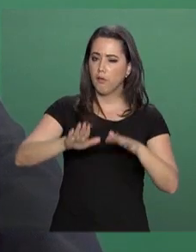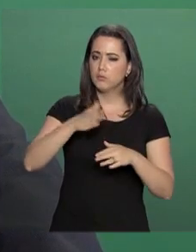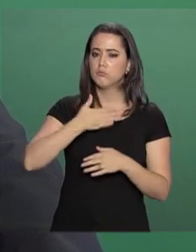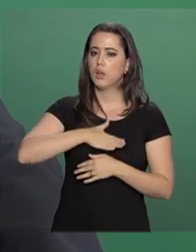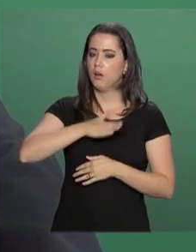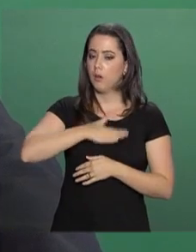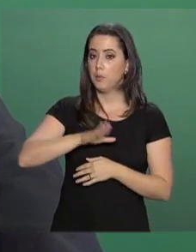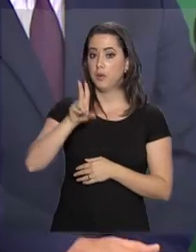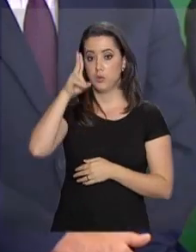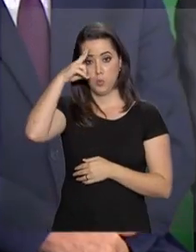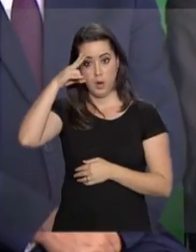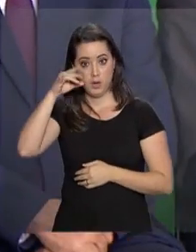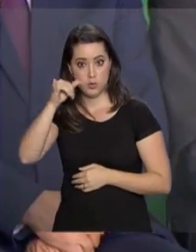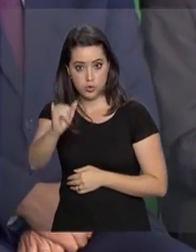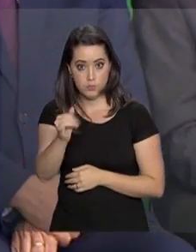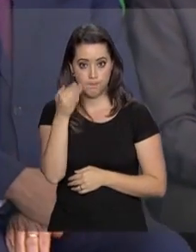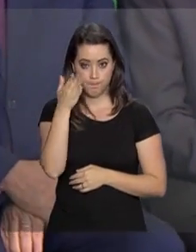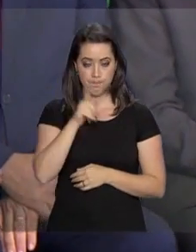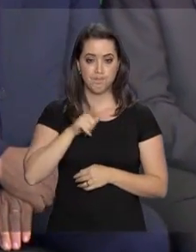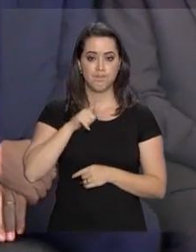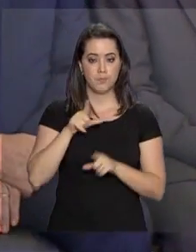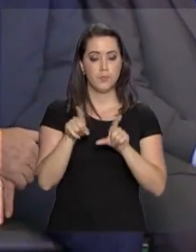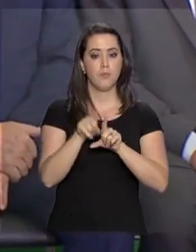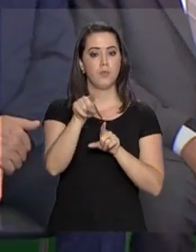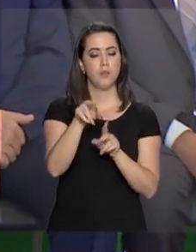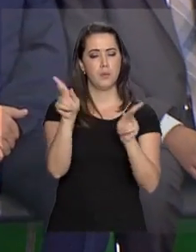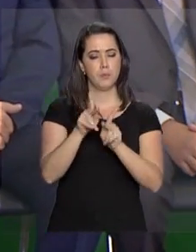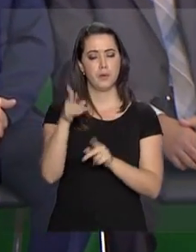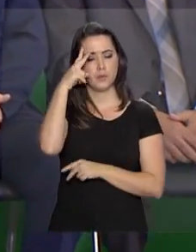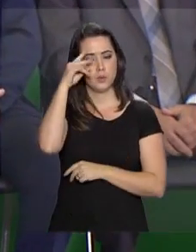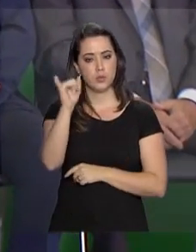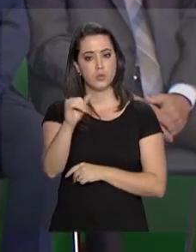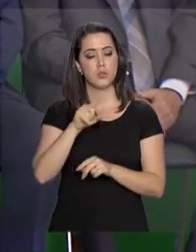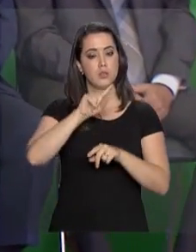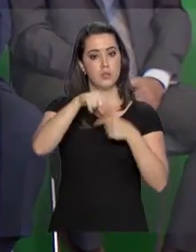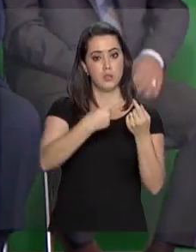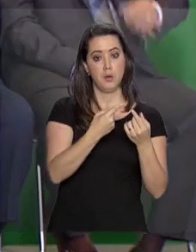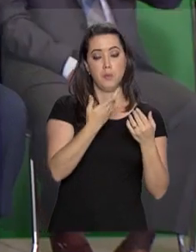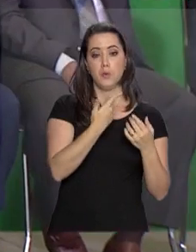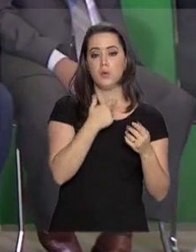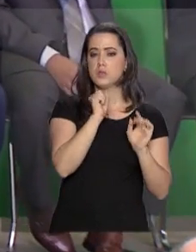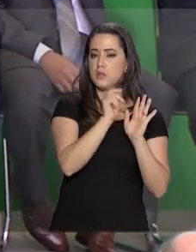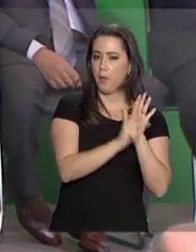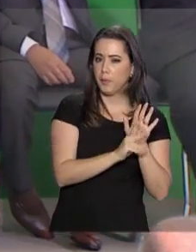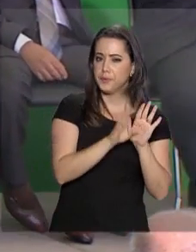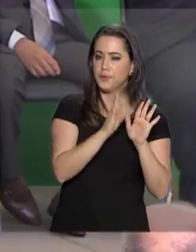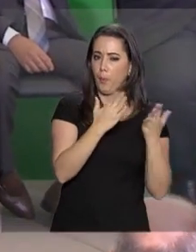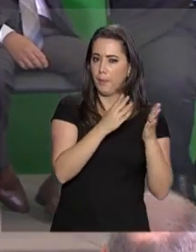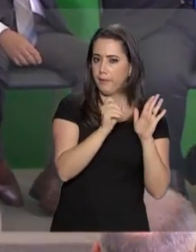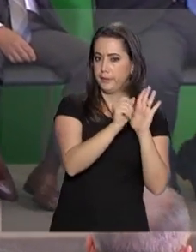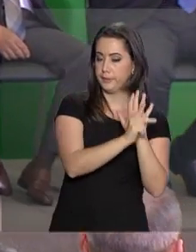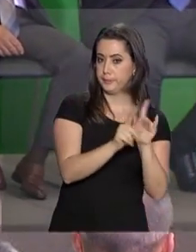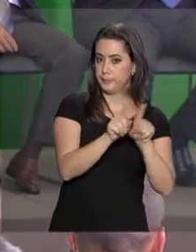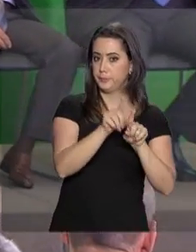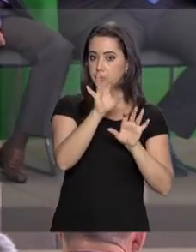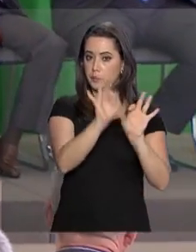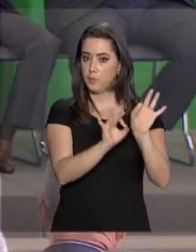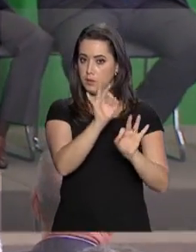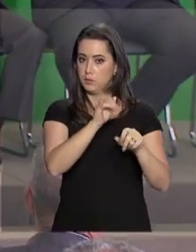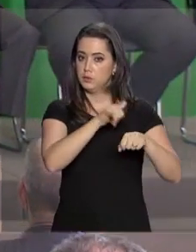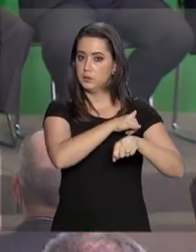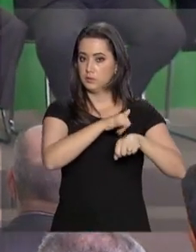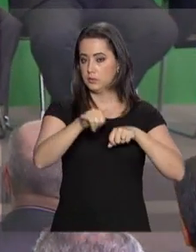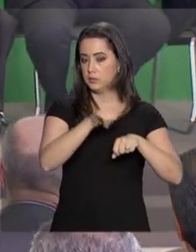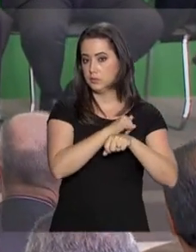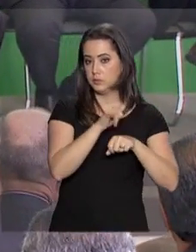Já na reserva, foi chefe da sessão de assuntos militares da Secretaria de Assuntos Estratégicos da Presidência da República.